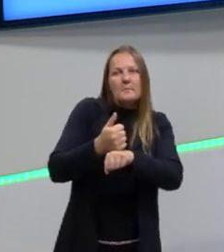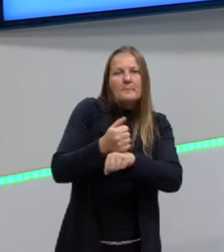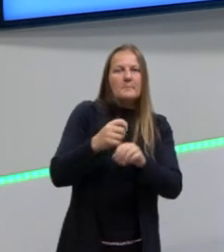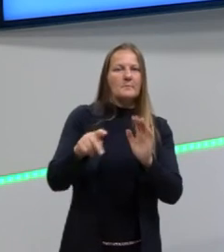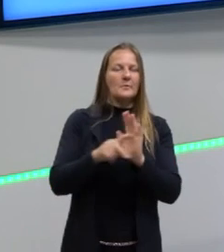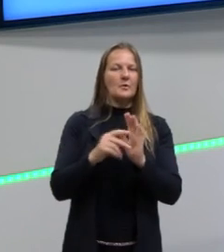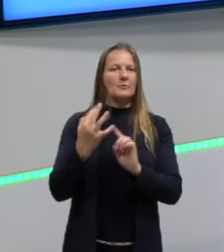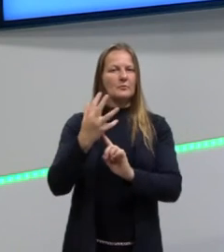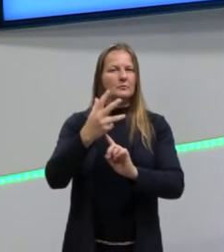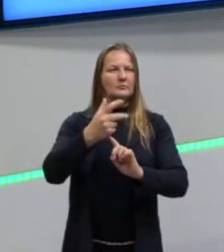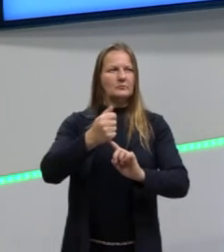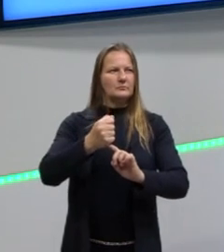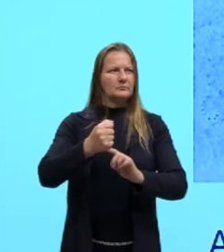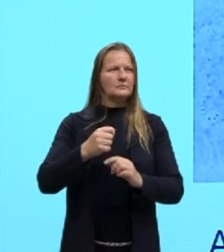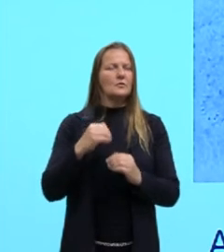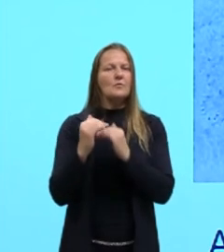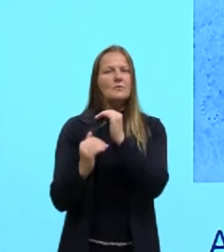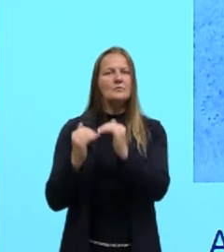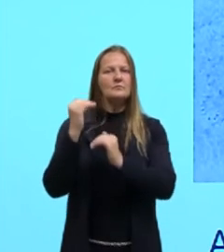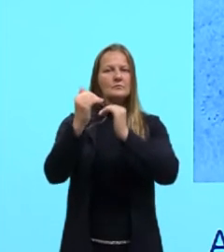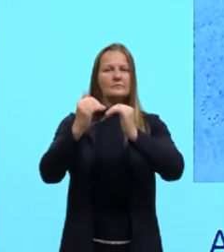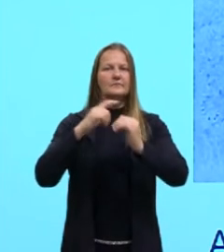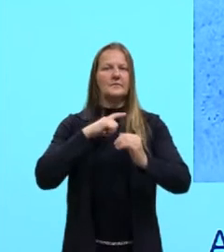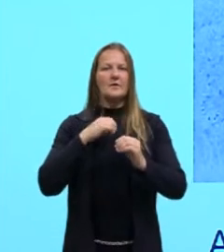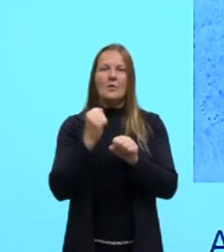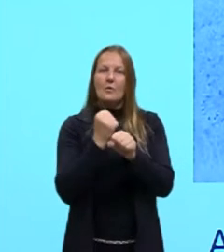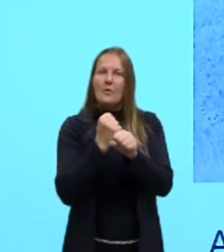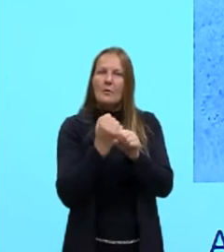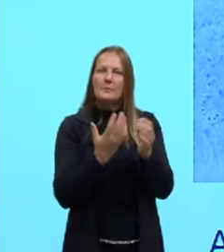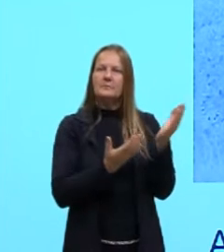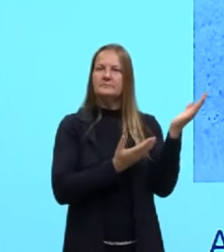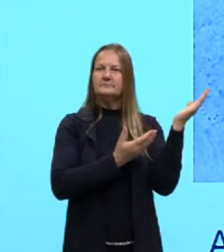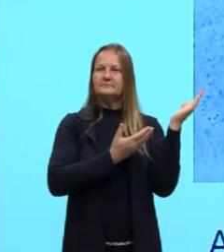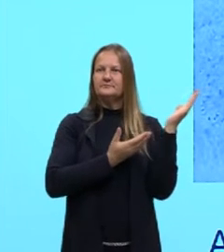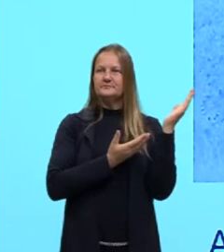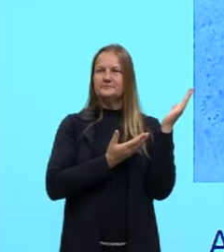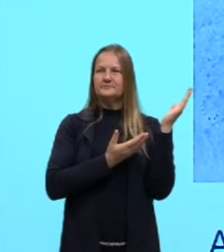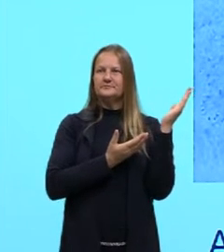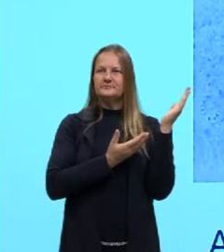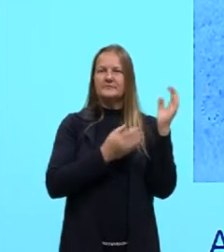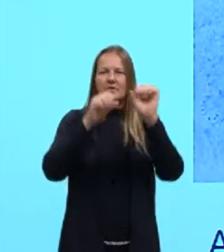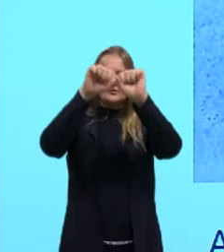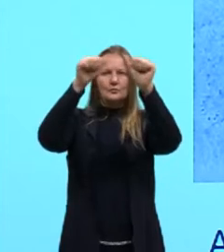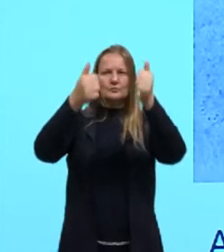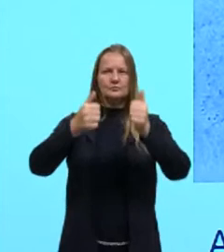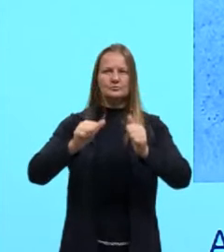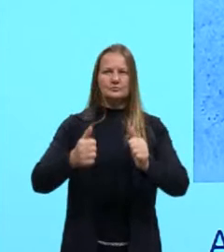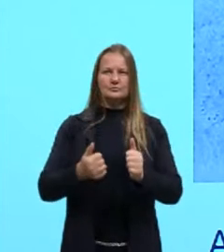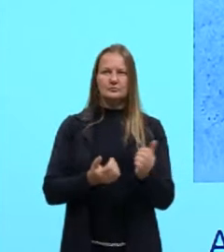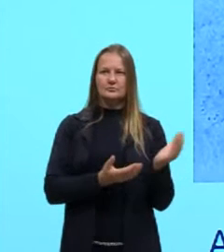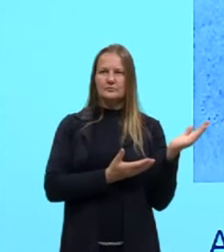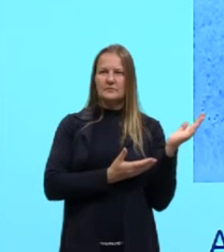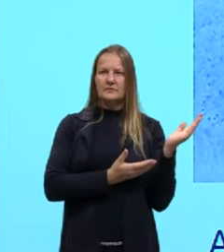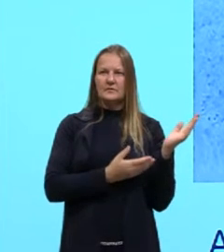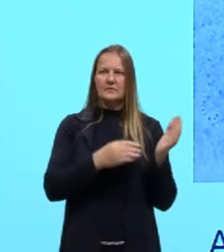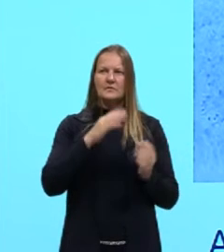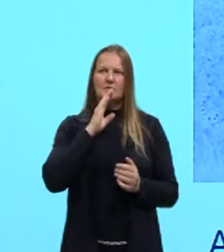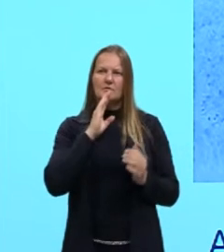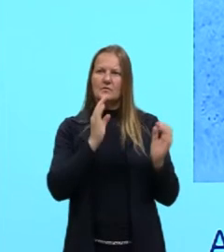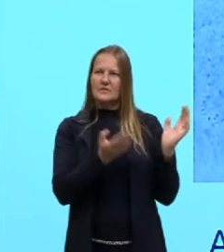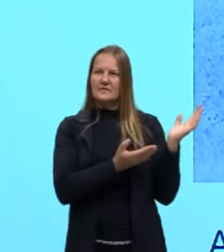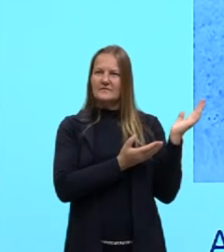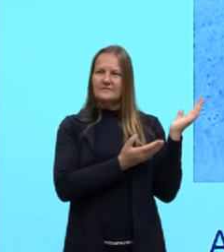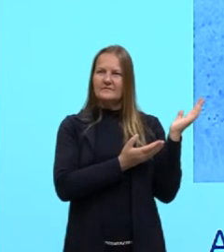com que o artista desenvolve determinada obra. Nós temos aqui nessa imagem o que nós chamamos, conhecemos como head made.